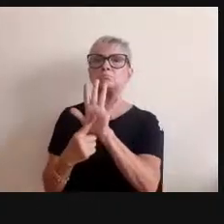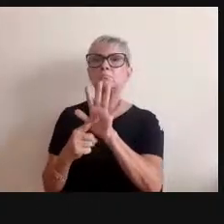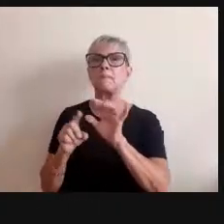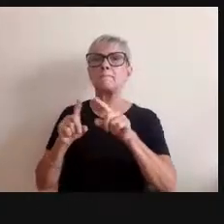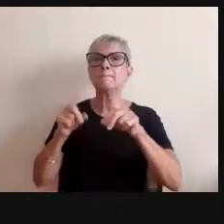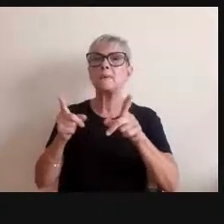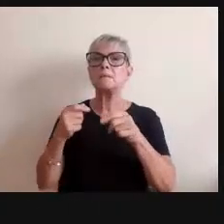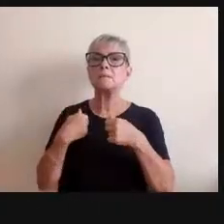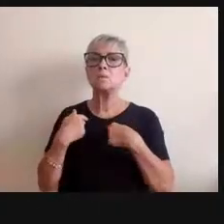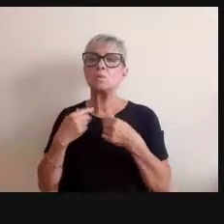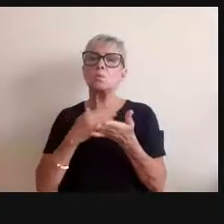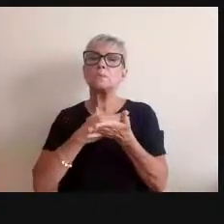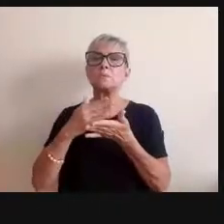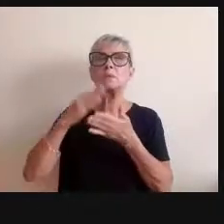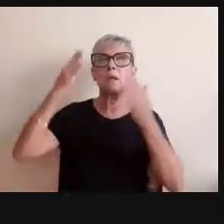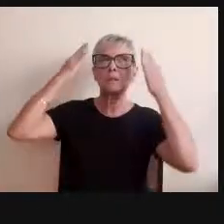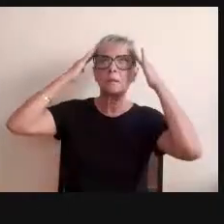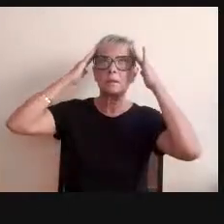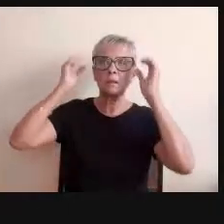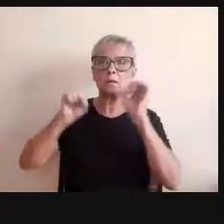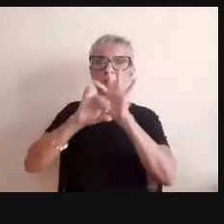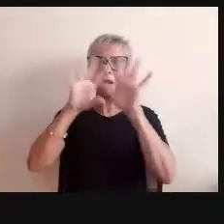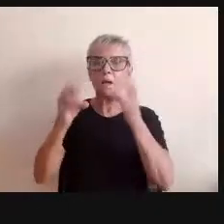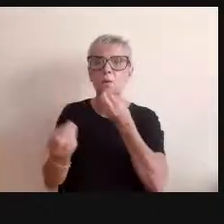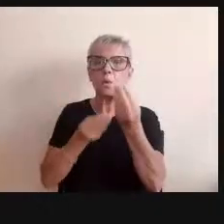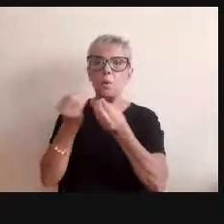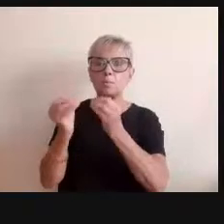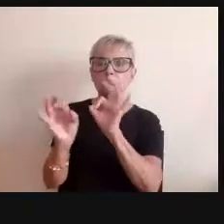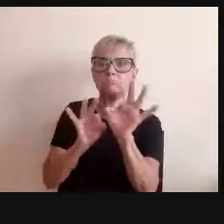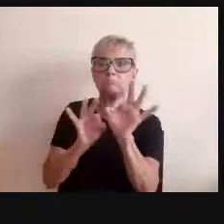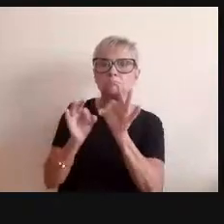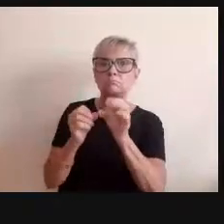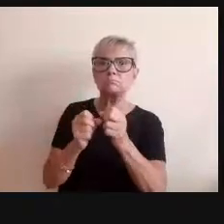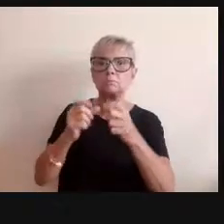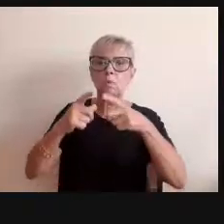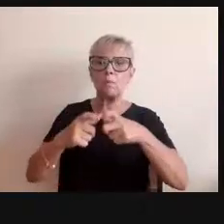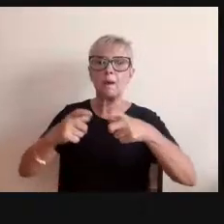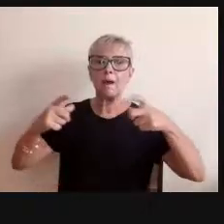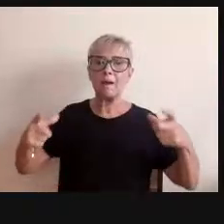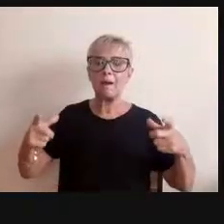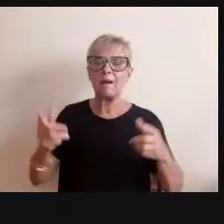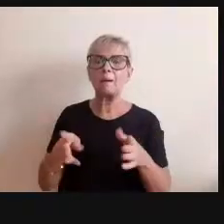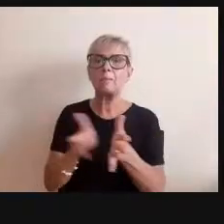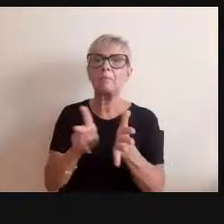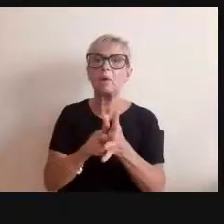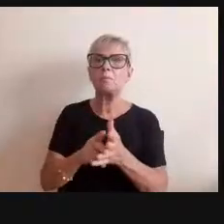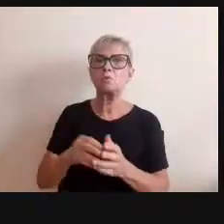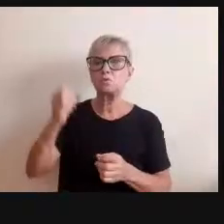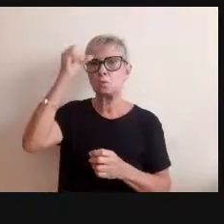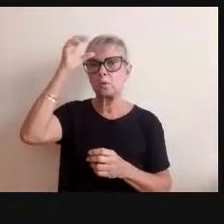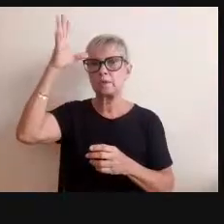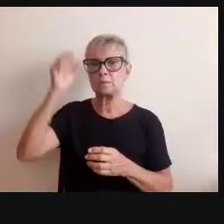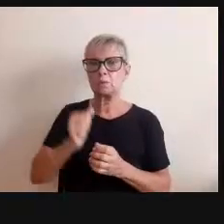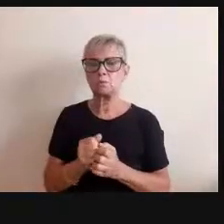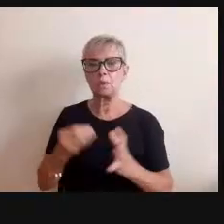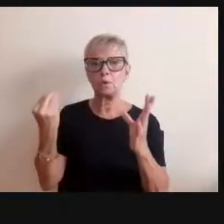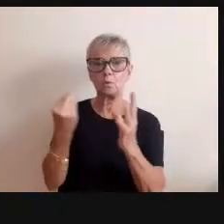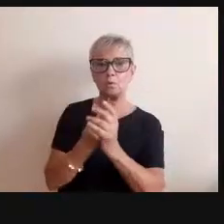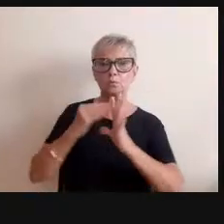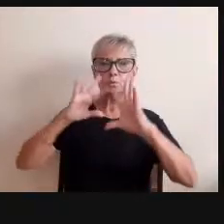a entender a curadoria como uma área de conhecimento que interage e agrega com todos os problemas